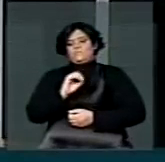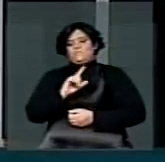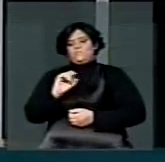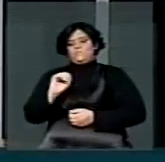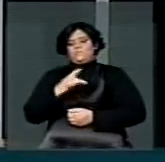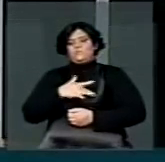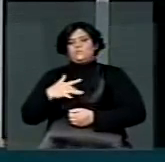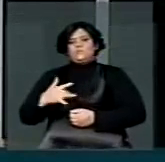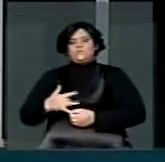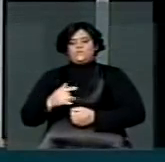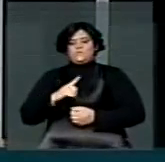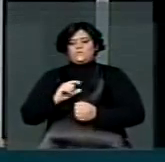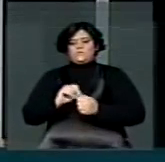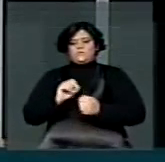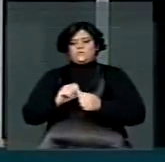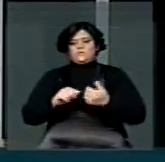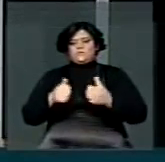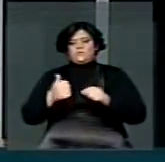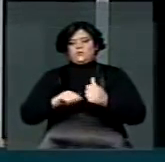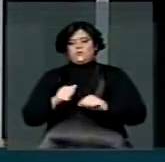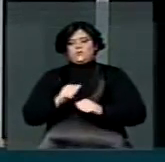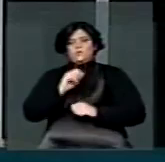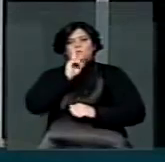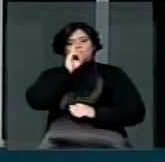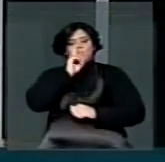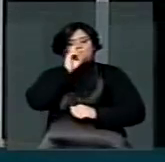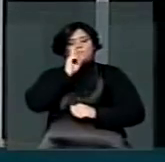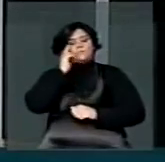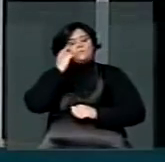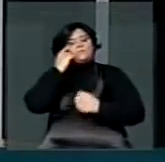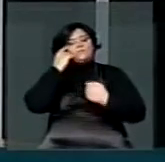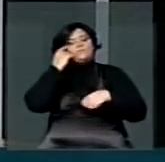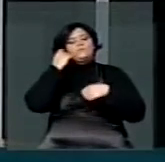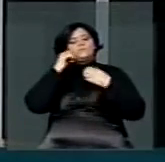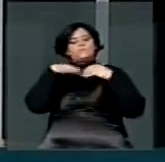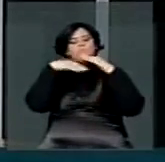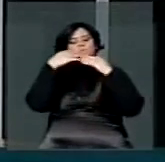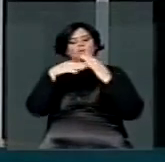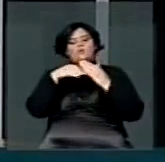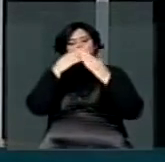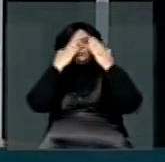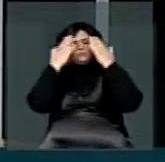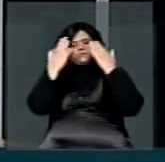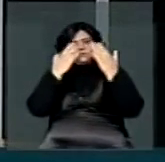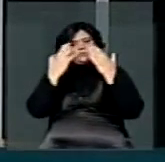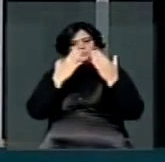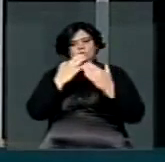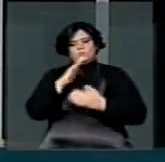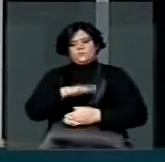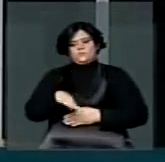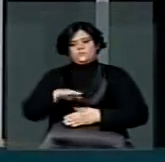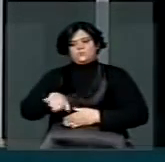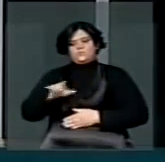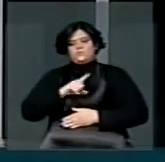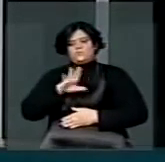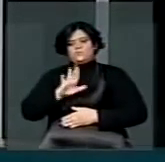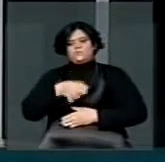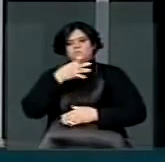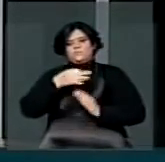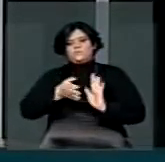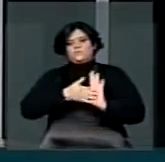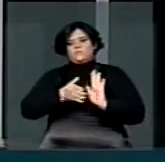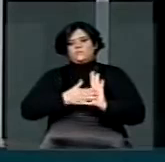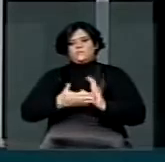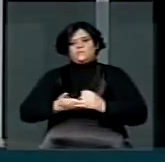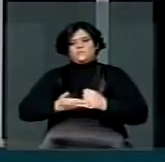para avaliação de riscos para o desenvolvimento psíquico das crianças. Estas propostas já têm meu apoio, meu voto favorável.